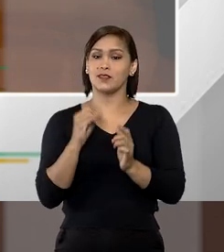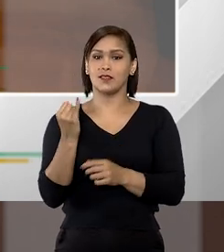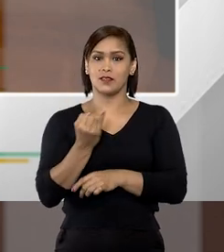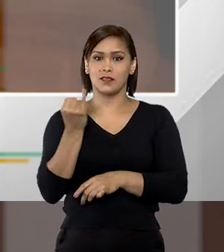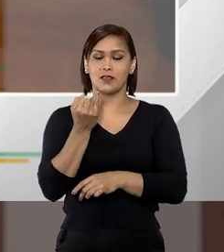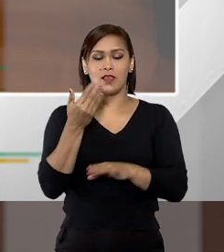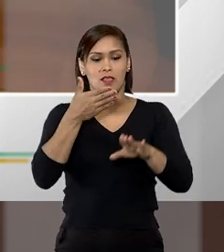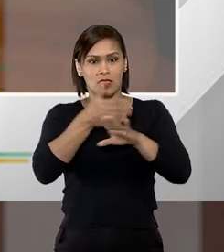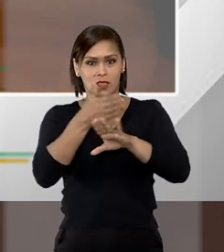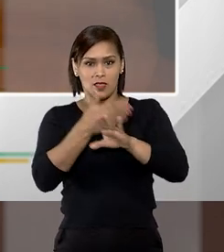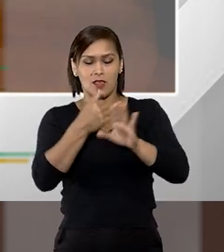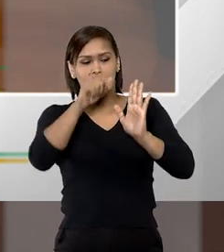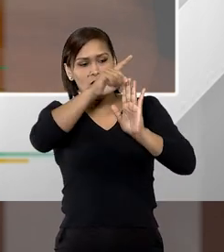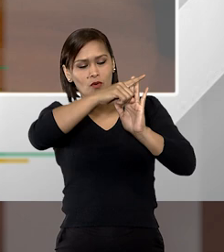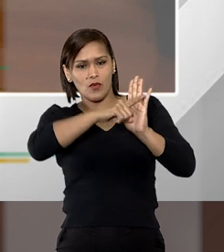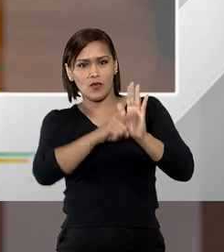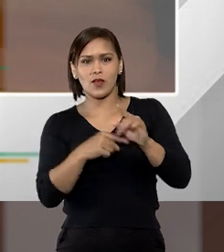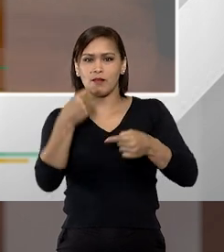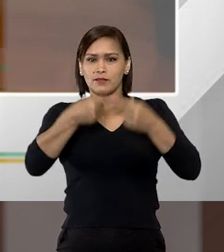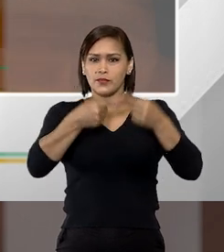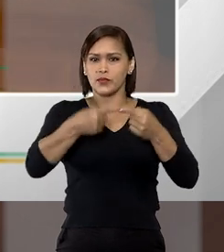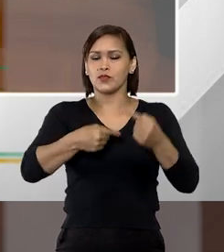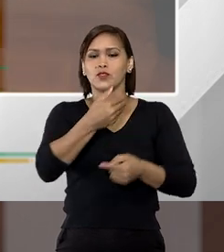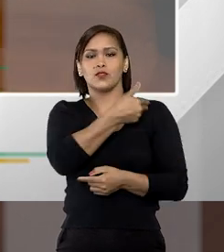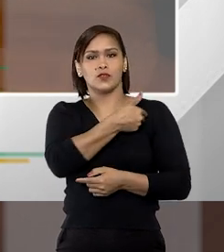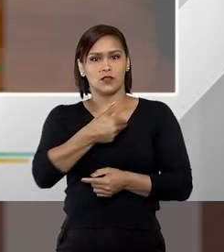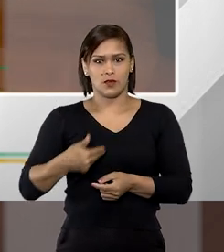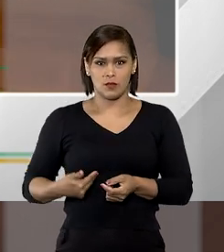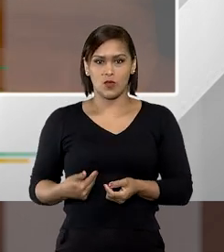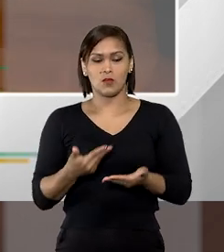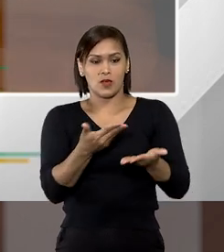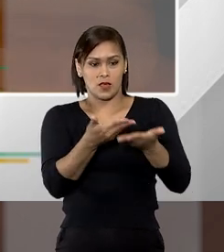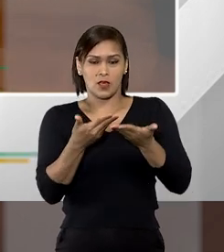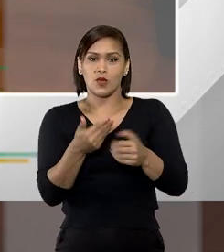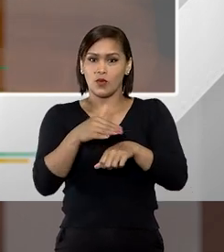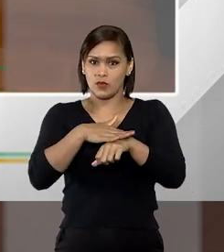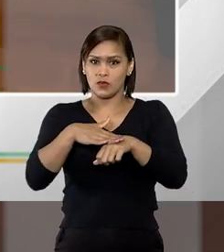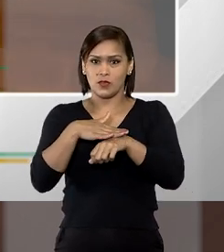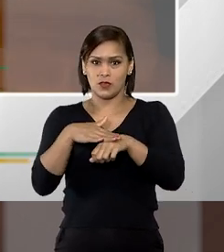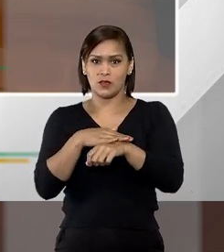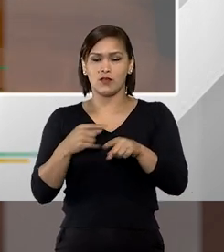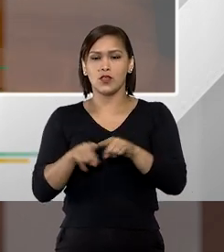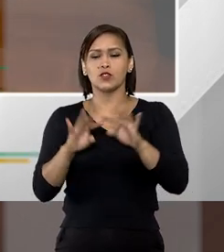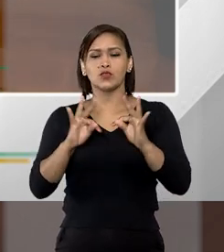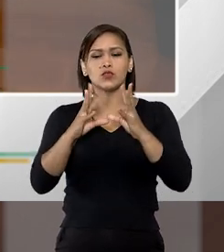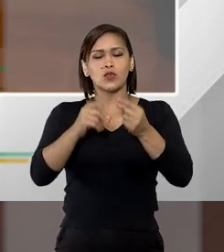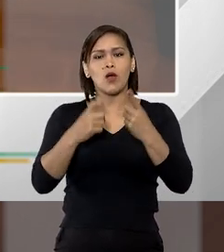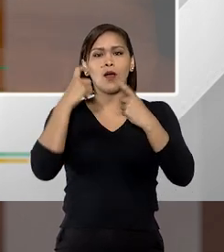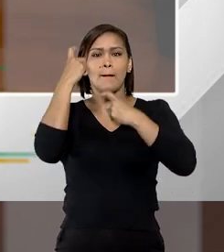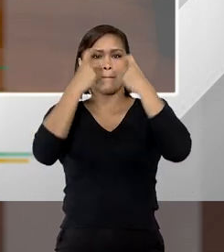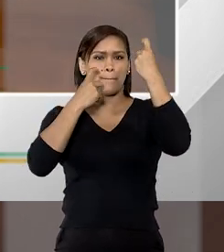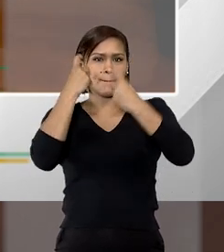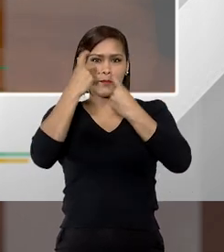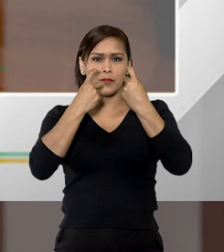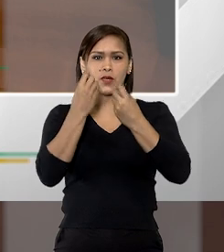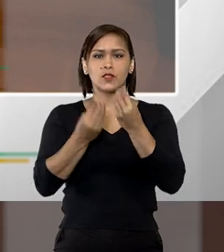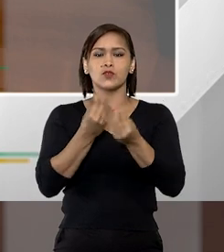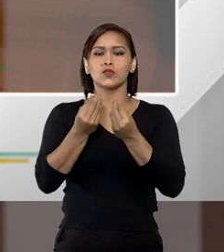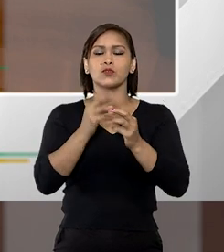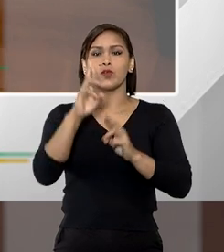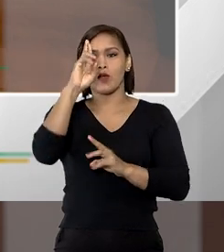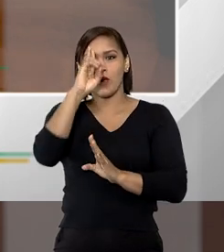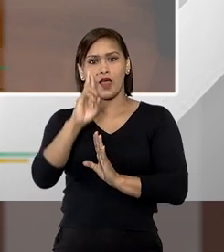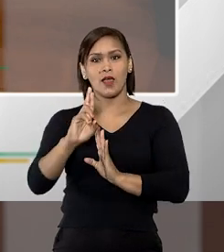importante dentro dessa questão das políticas públicas que a gente está abordando aqui toda essa preocupação com a